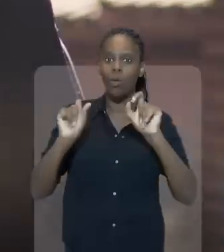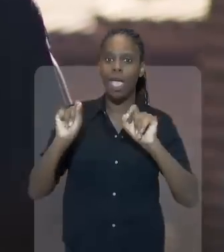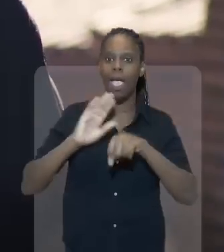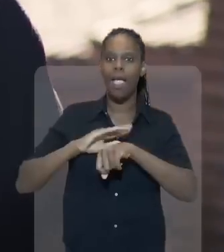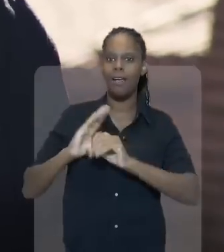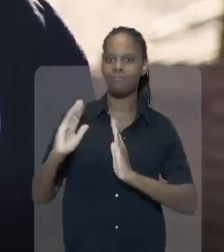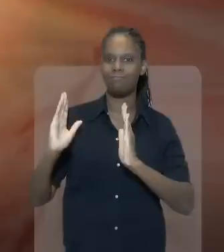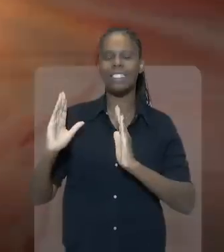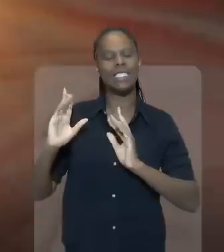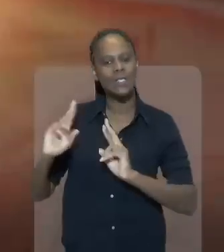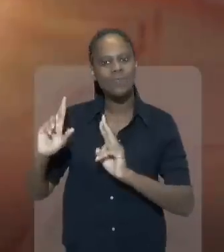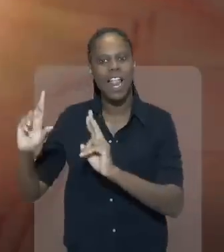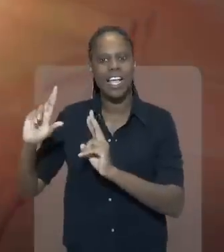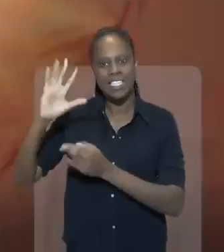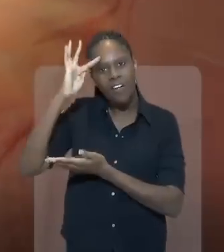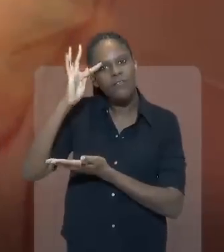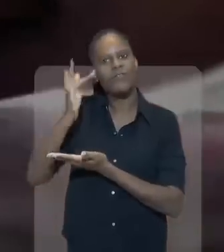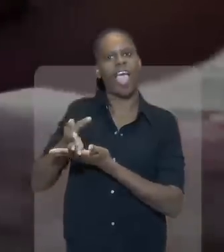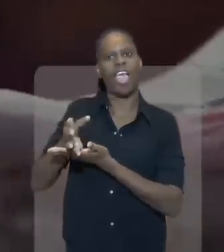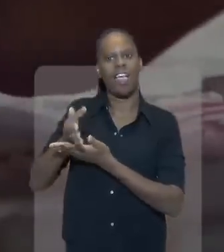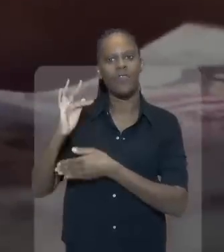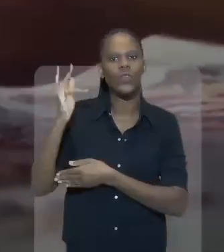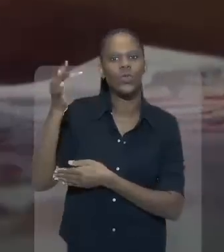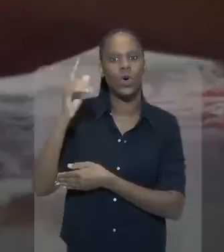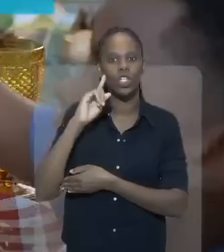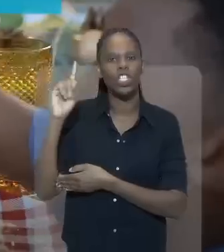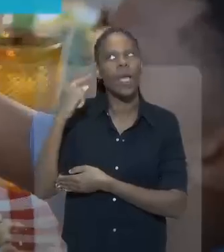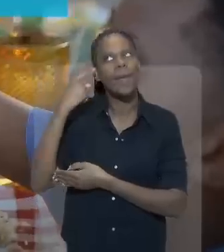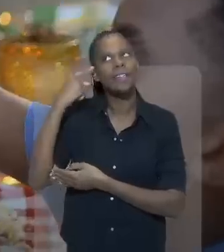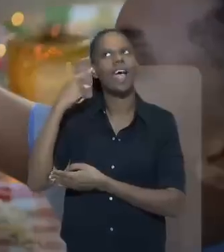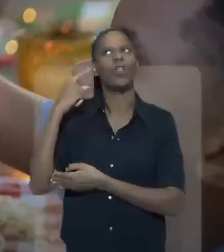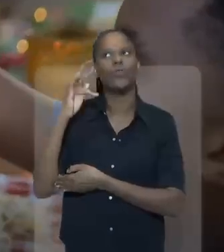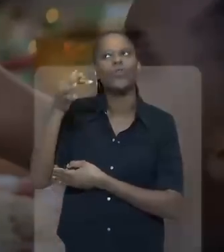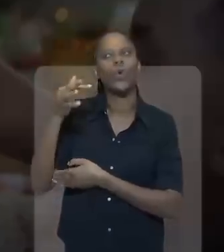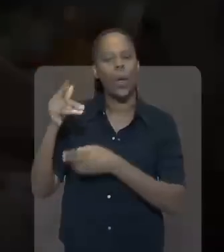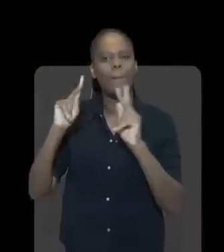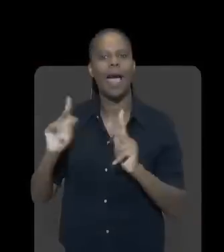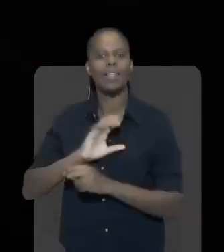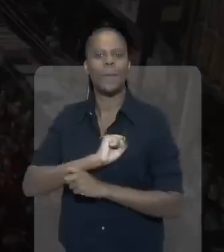esperança e fé no futuro, por dias de mais amor, paz, prosperidade.